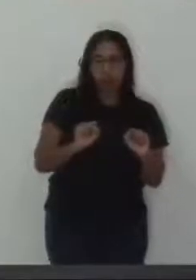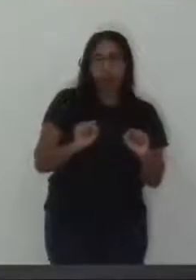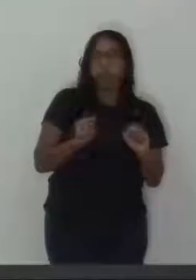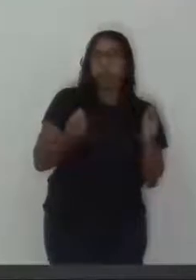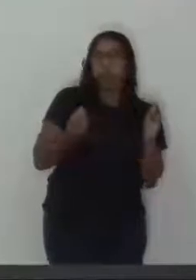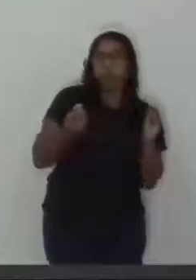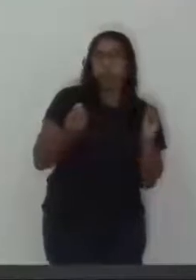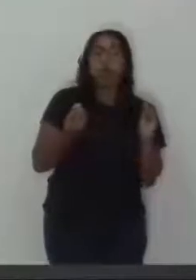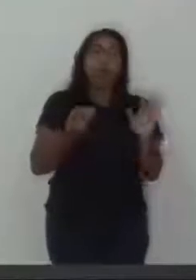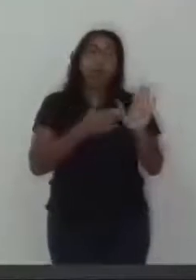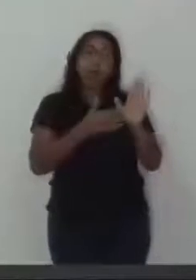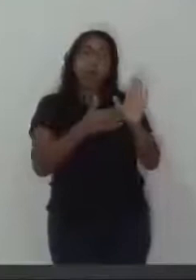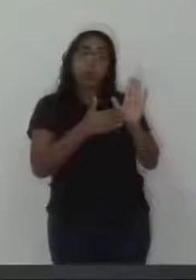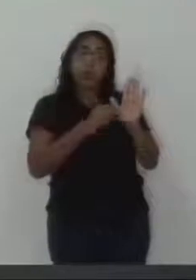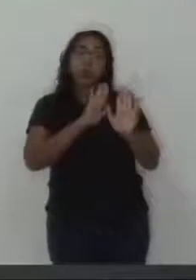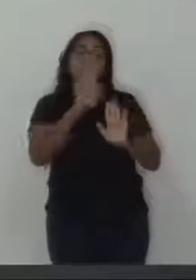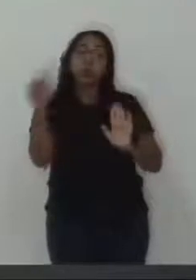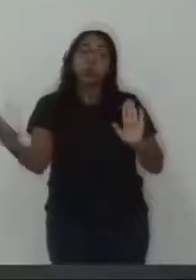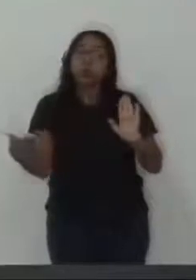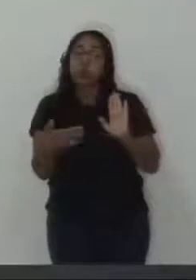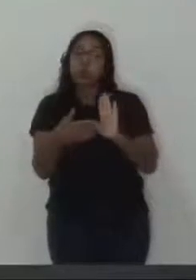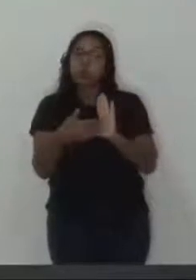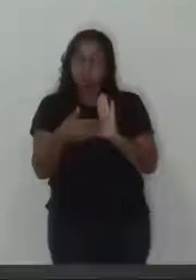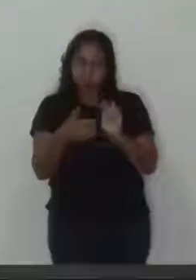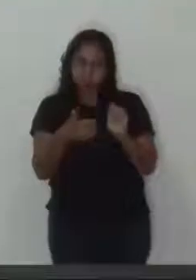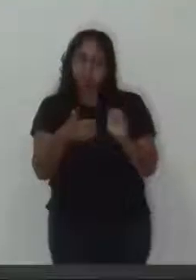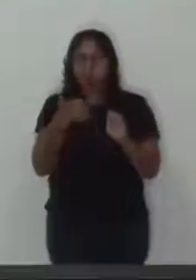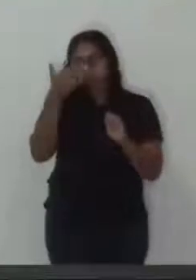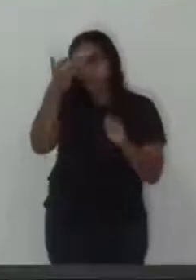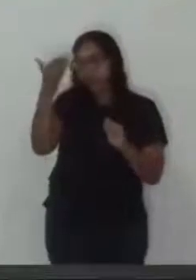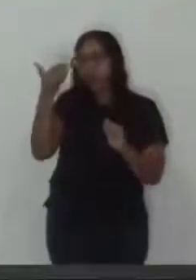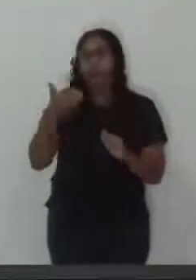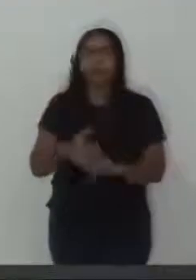As moções são todas ao final. Está ok. Obrigado.